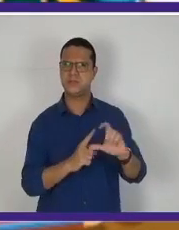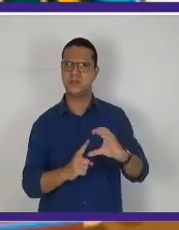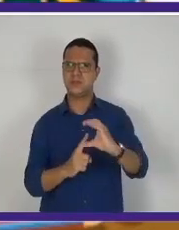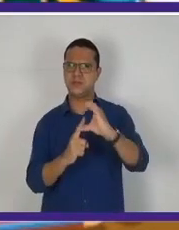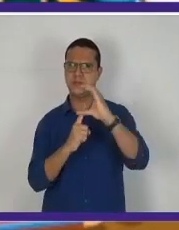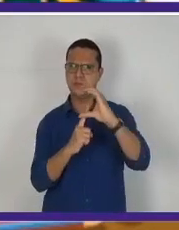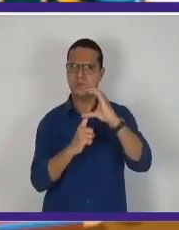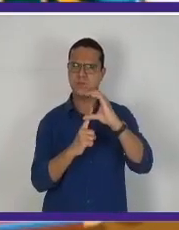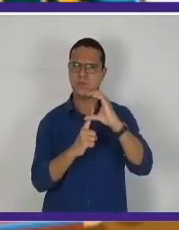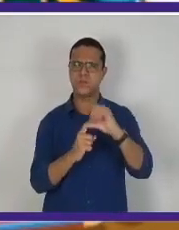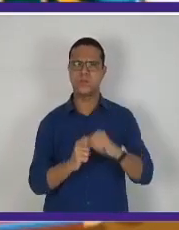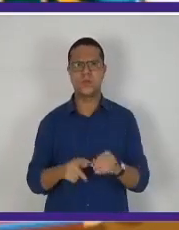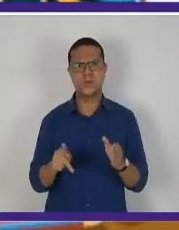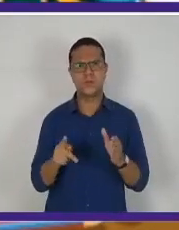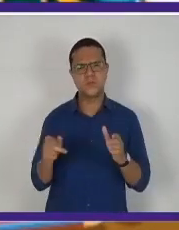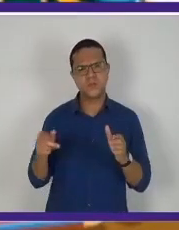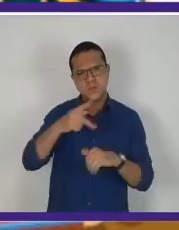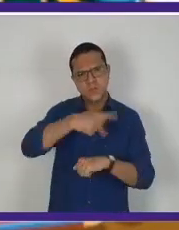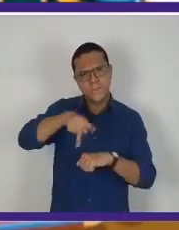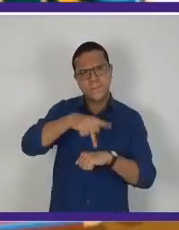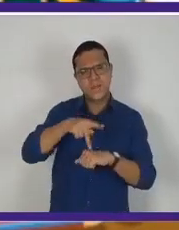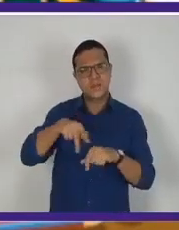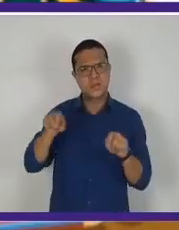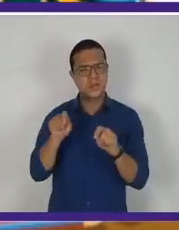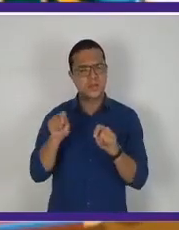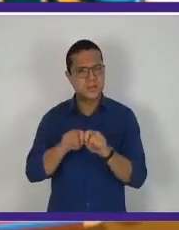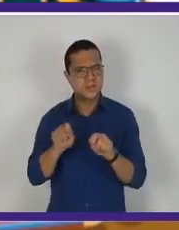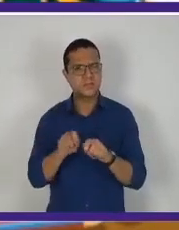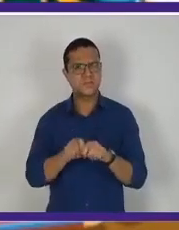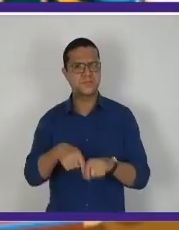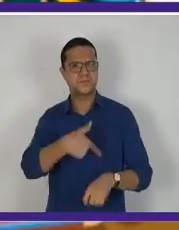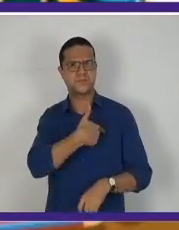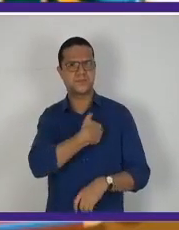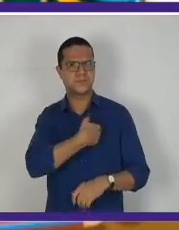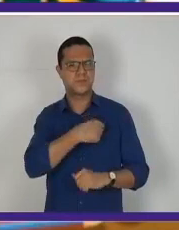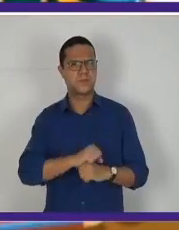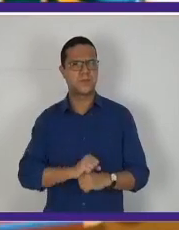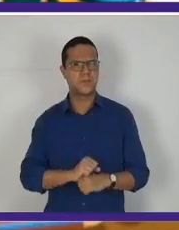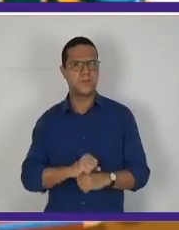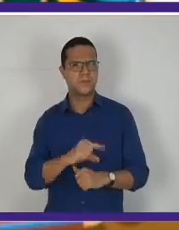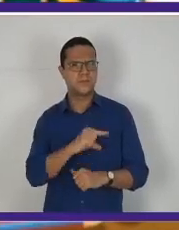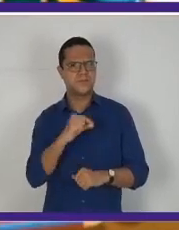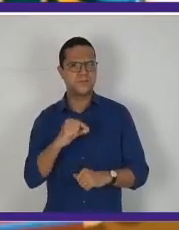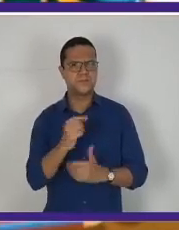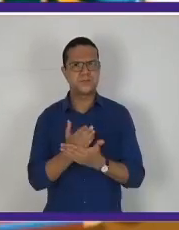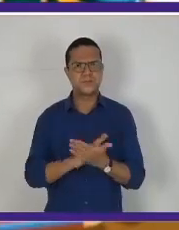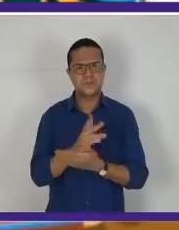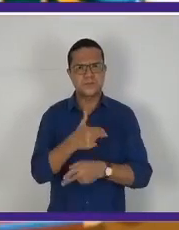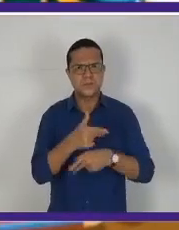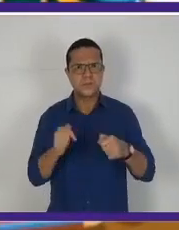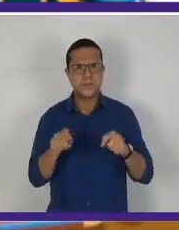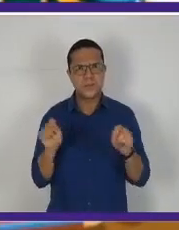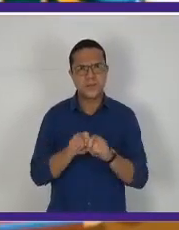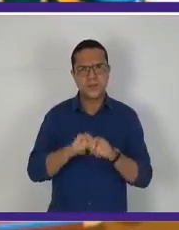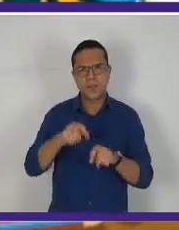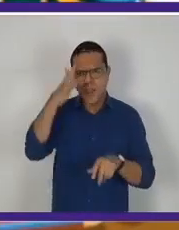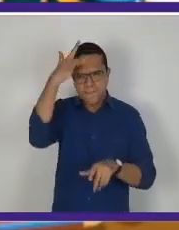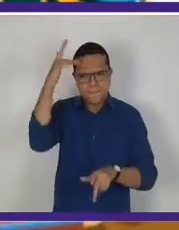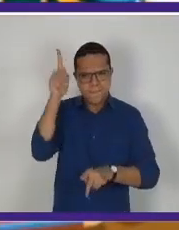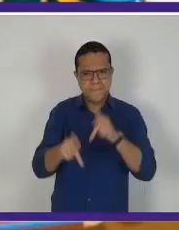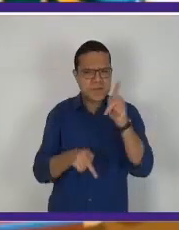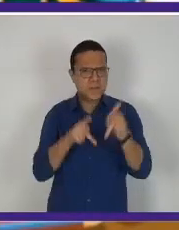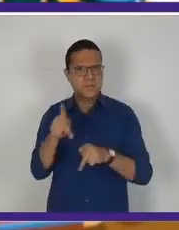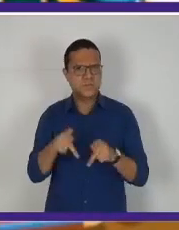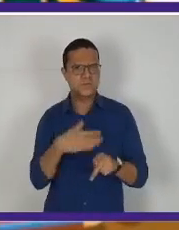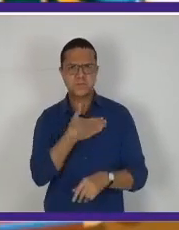país, levando Vargas a tomar algumas medidas que vão deixar a população descontente